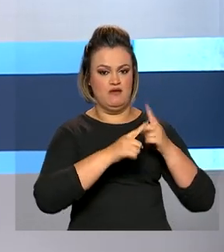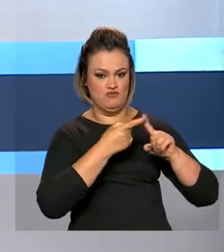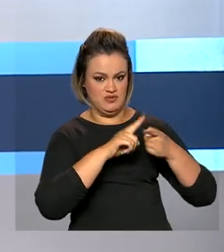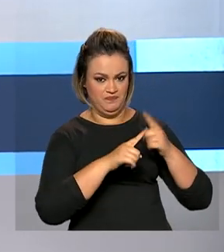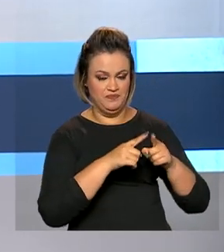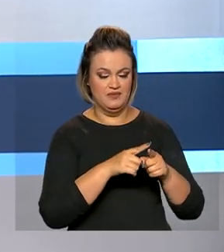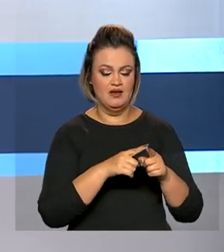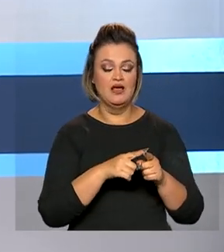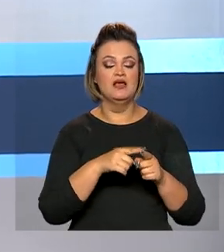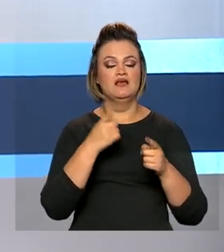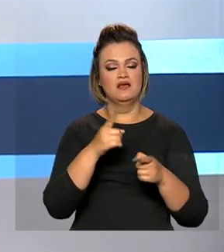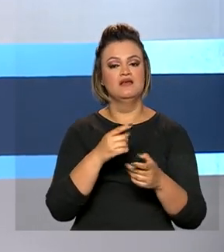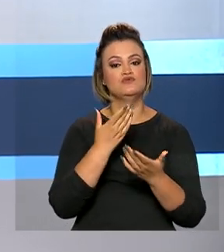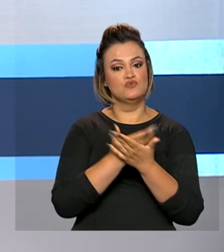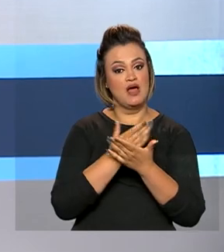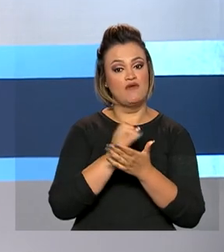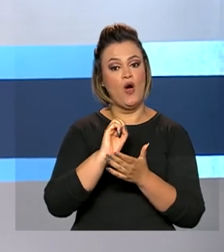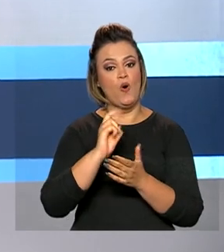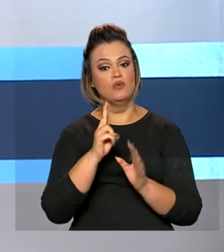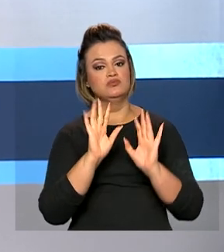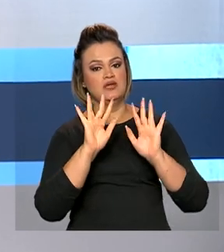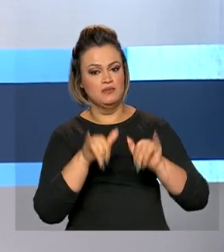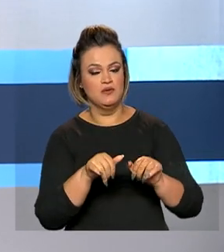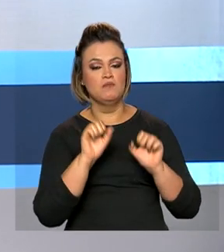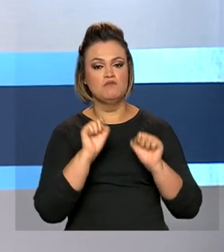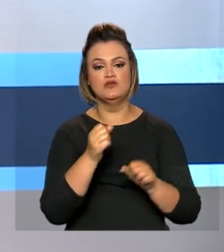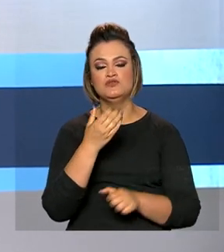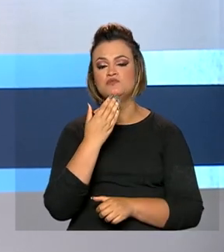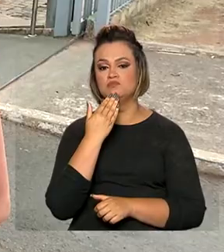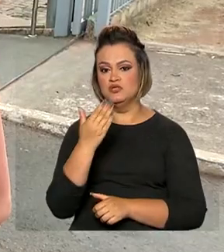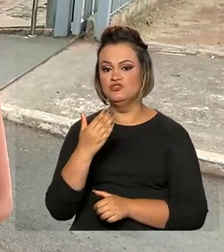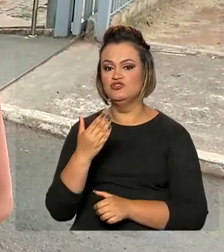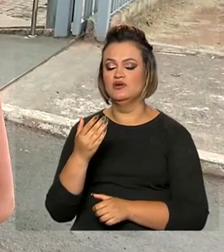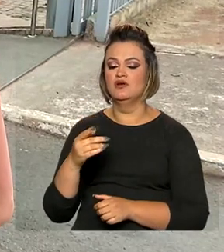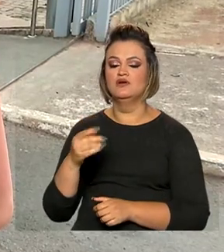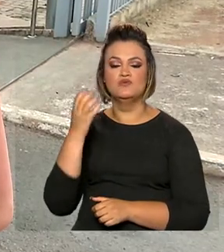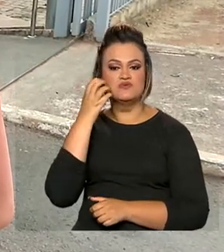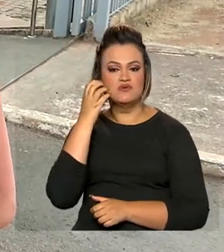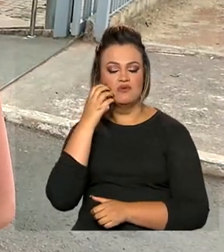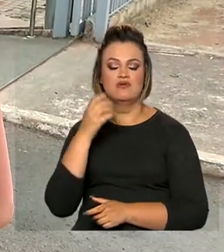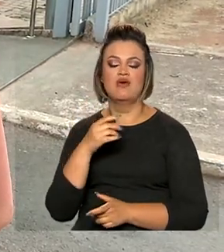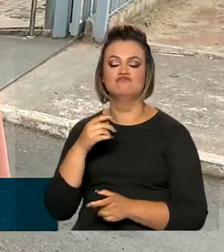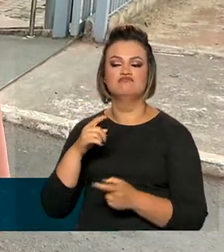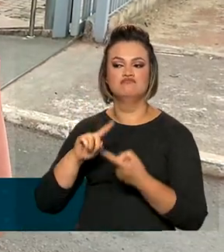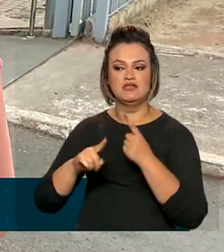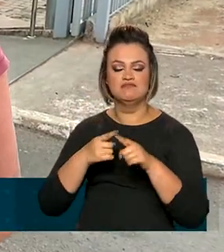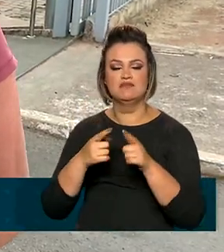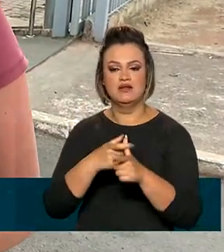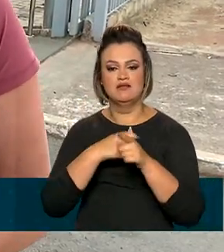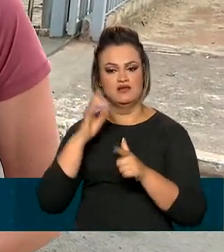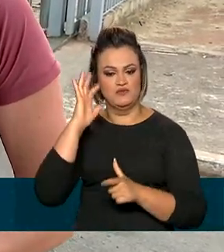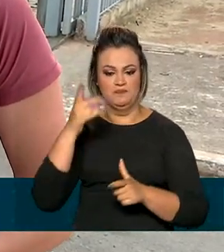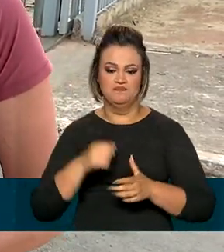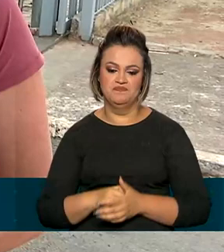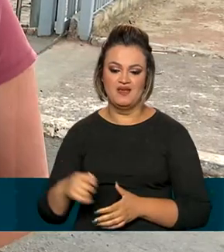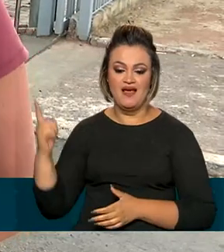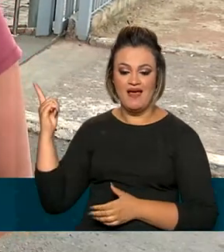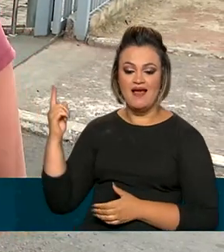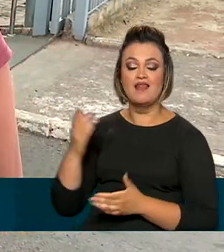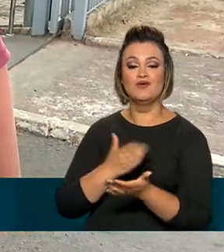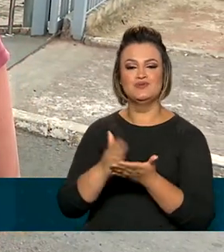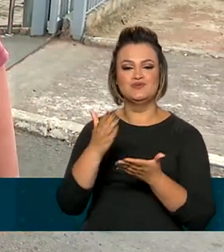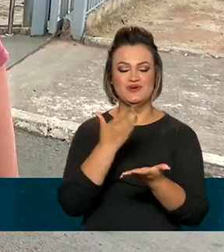e ex-estudantes podem pedir o benefício pelo celular. A Patrícia começou a cursar análise e